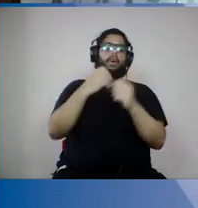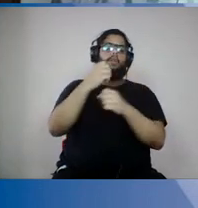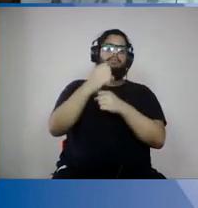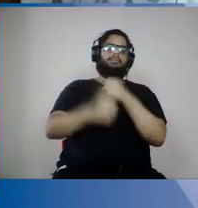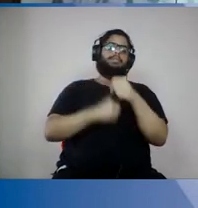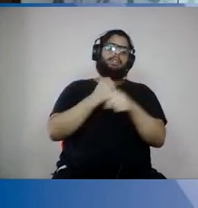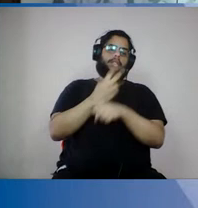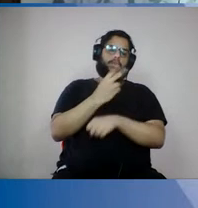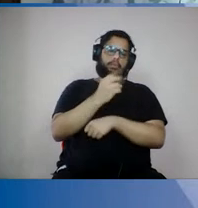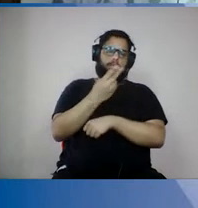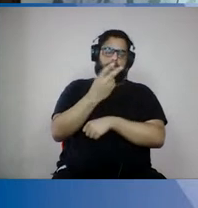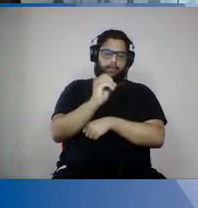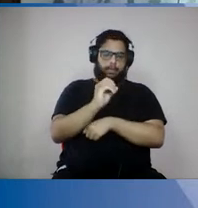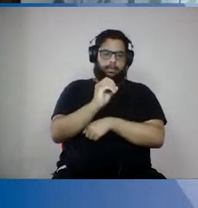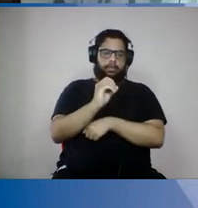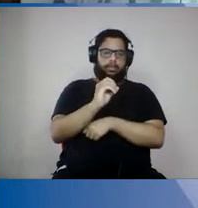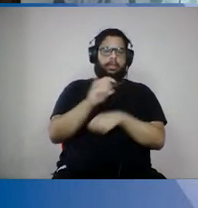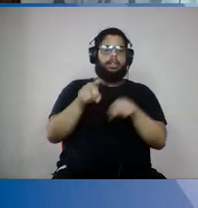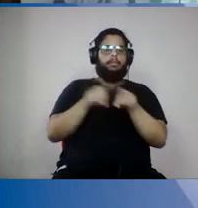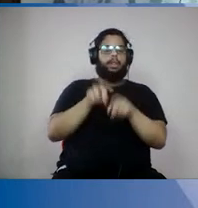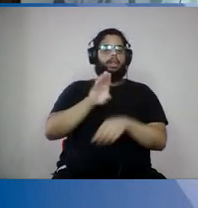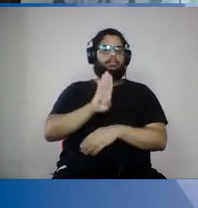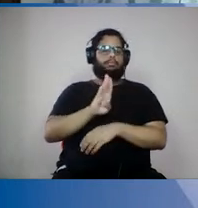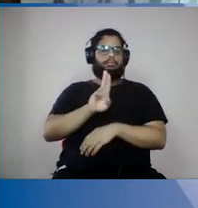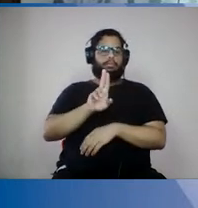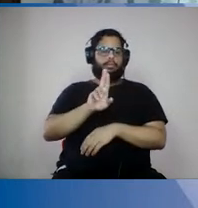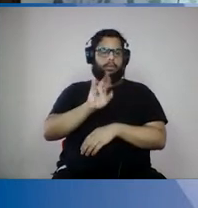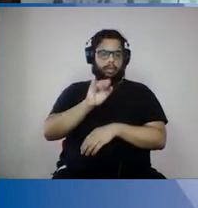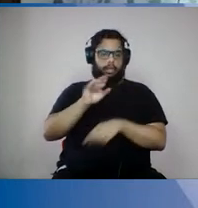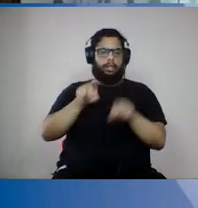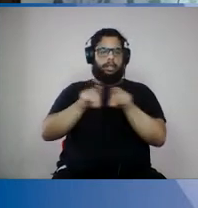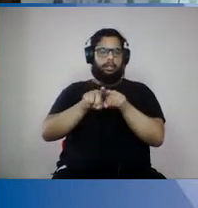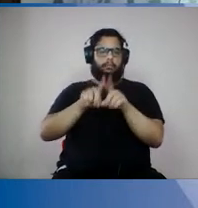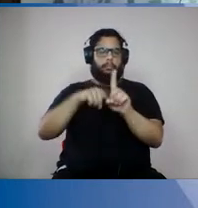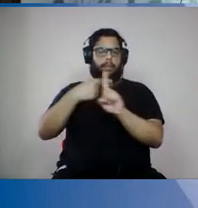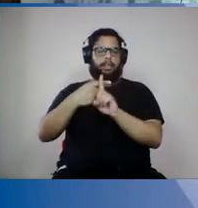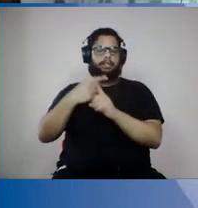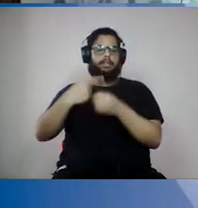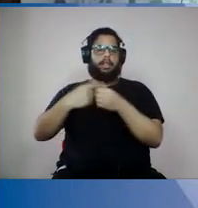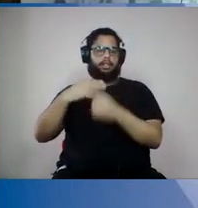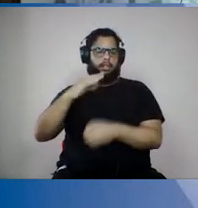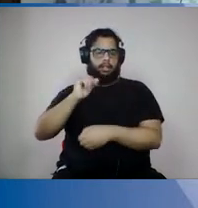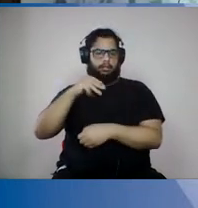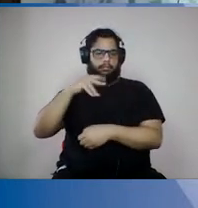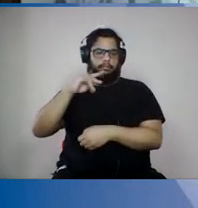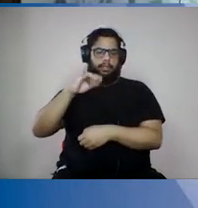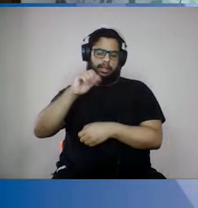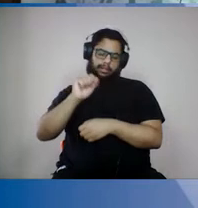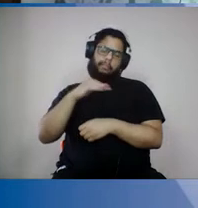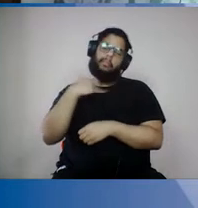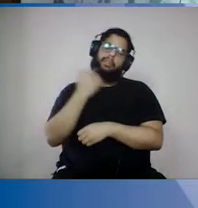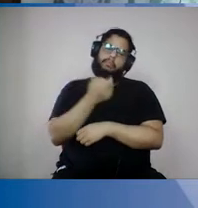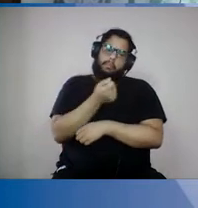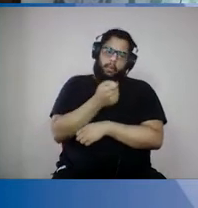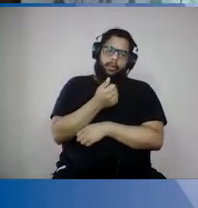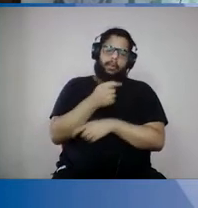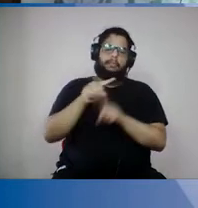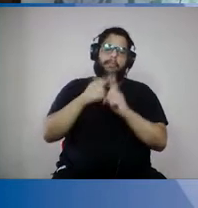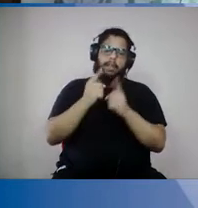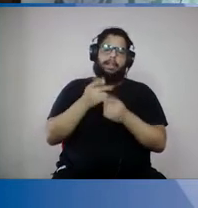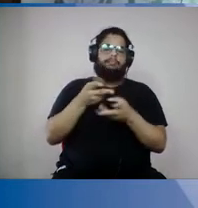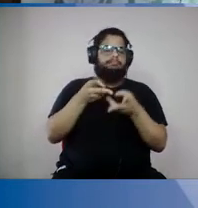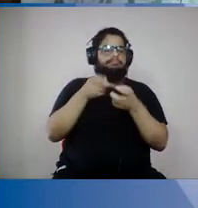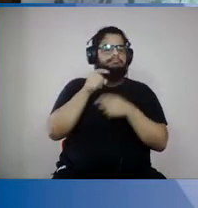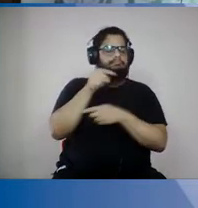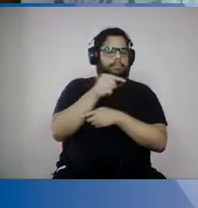Buri e Campina do Monte Alegre também são, tem uma quantidade de mortes pequena, mas a gente